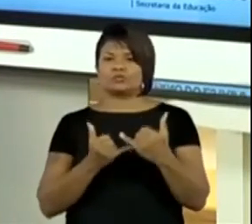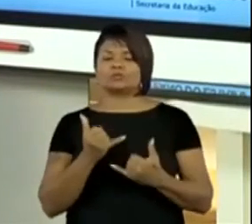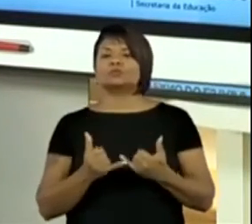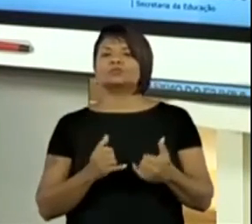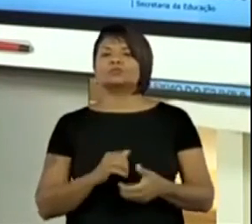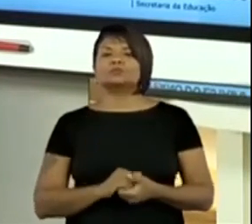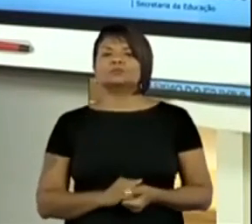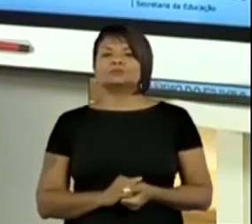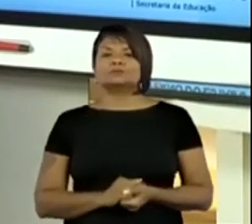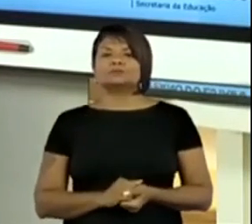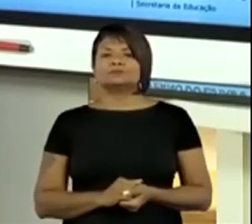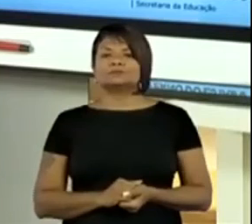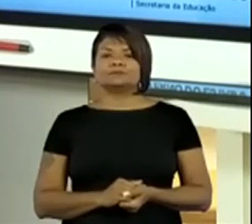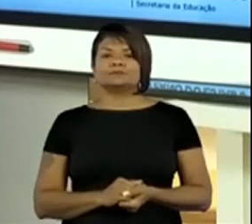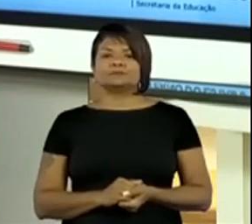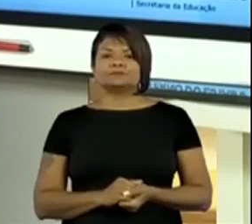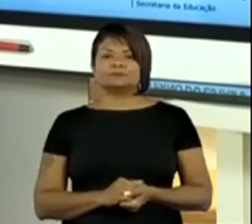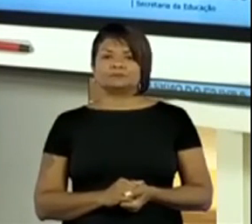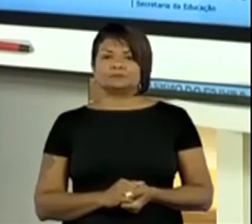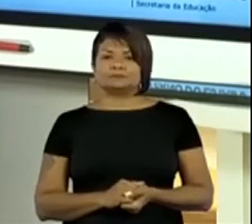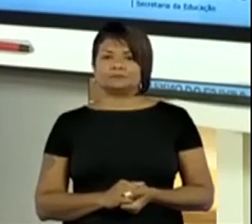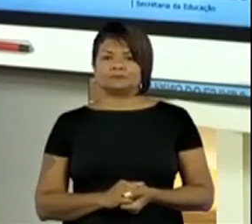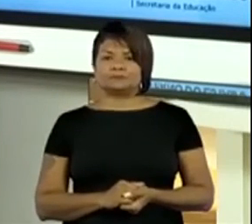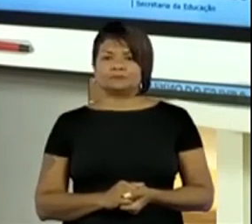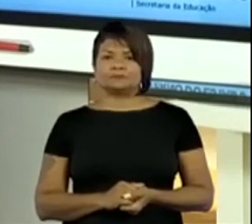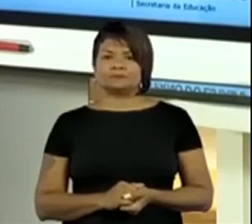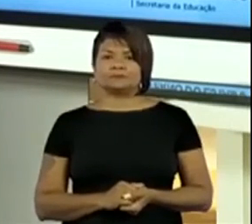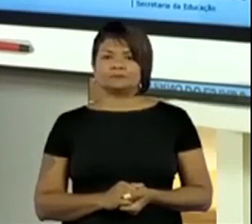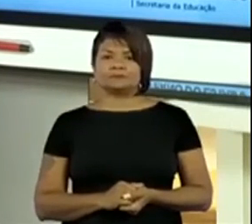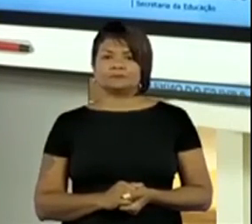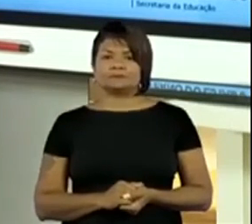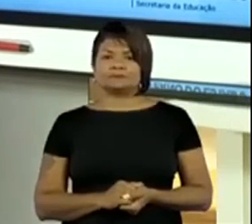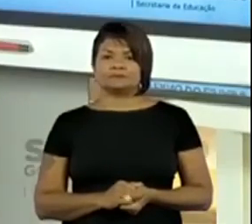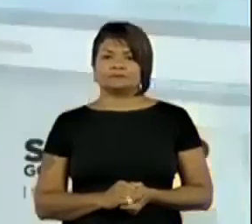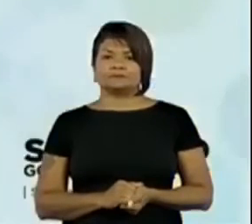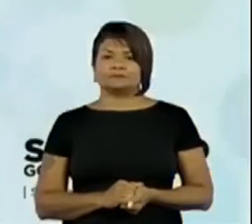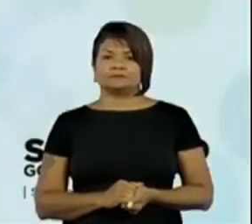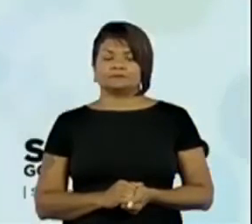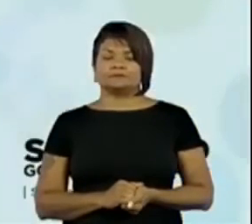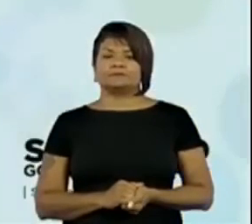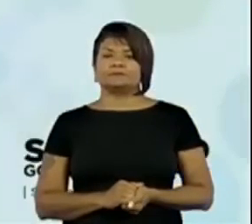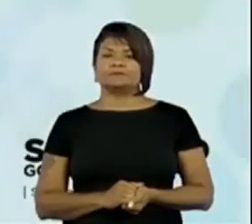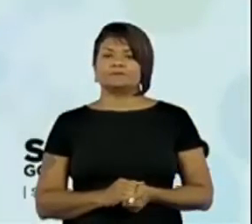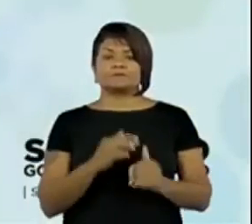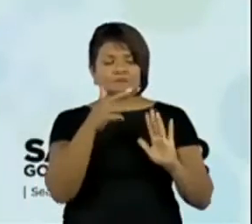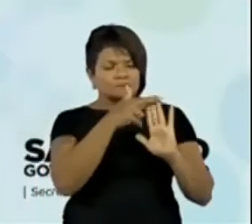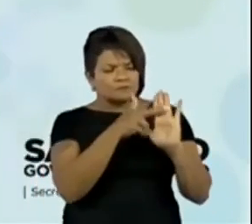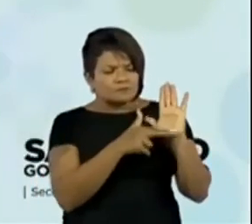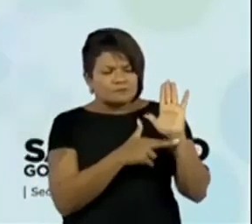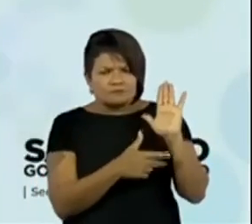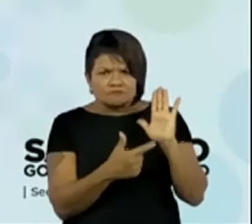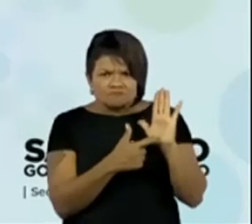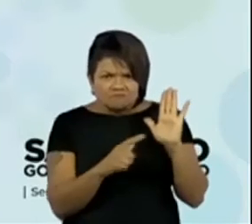Esses jogos têm regra.